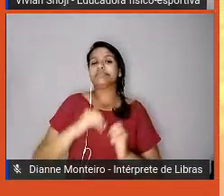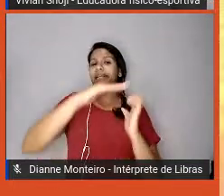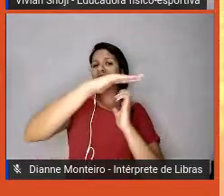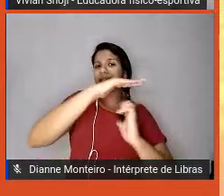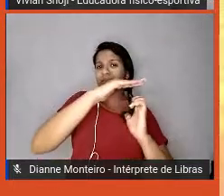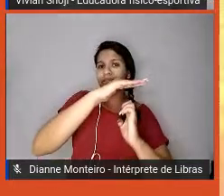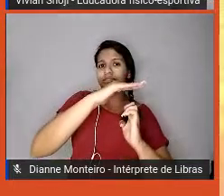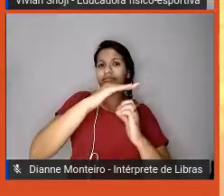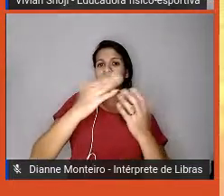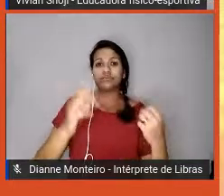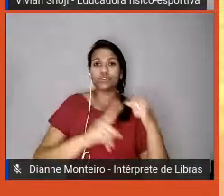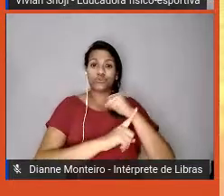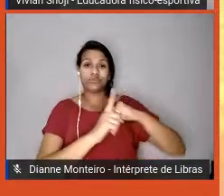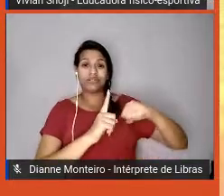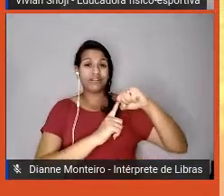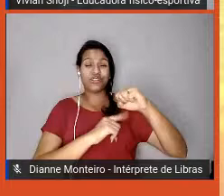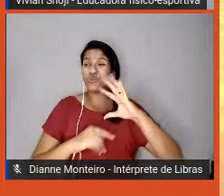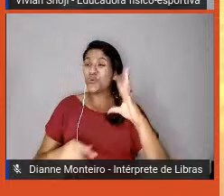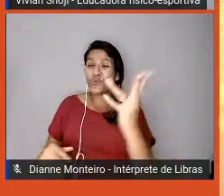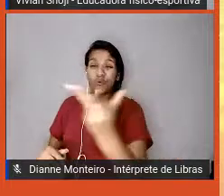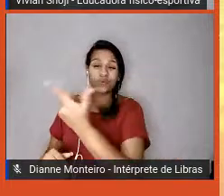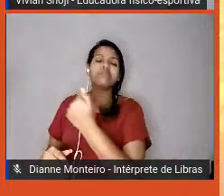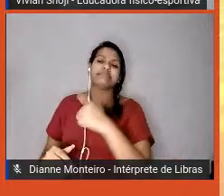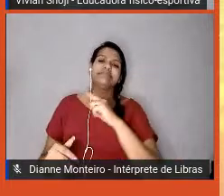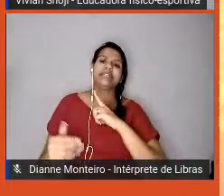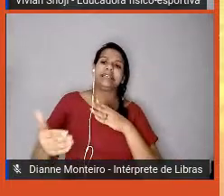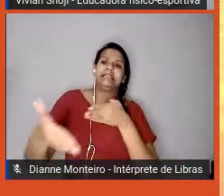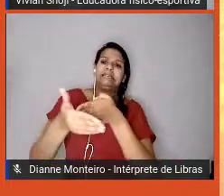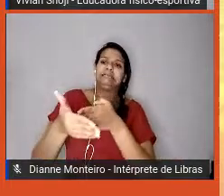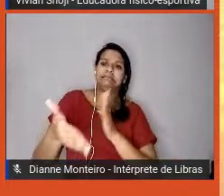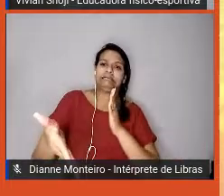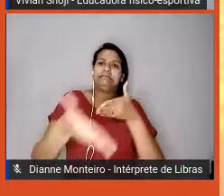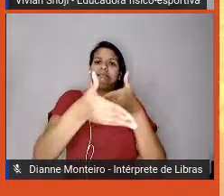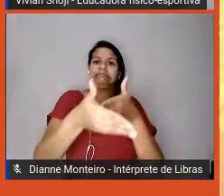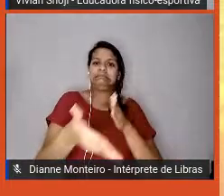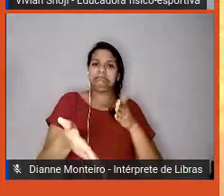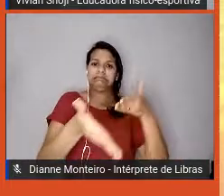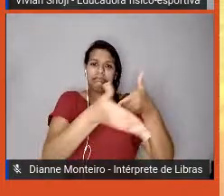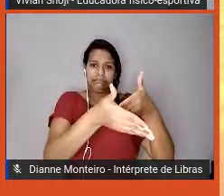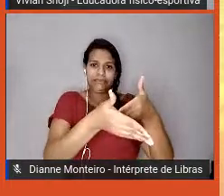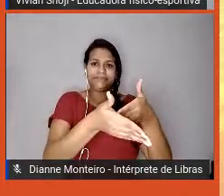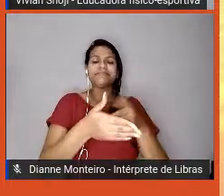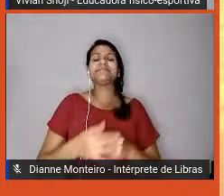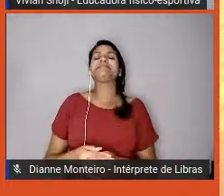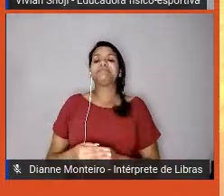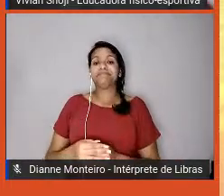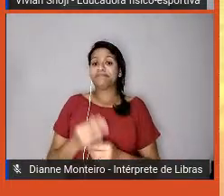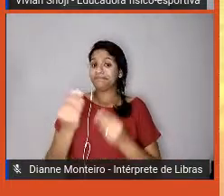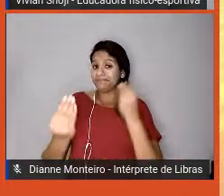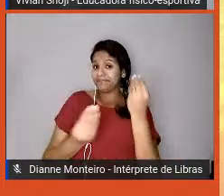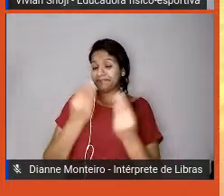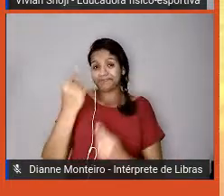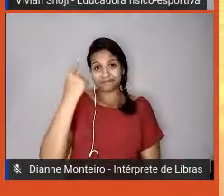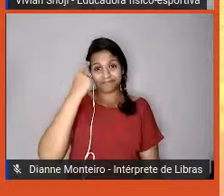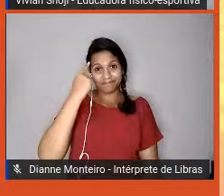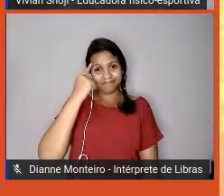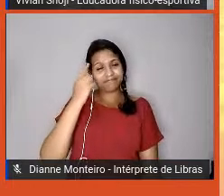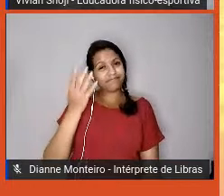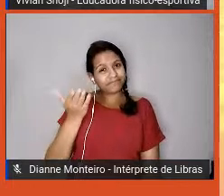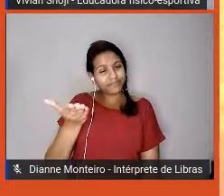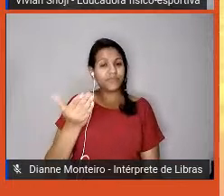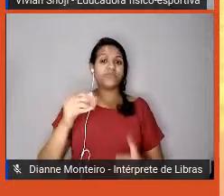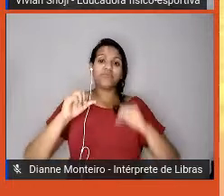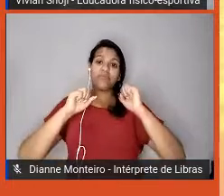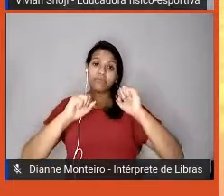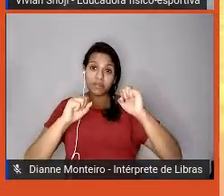limitados nas suas performances, né? As ações voltadas pensando nessa dimensão podem ser cursos, tem